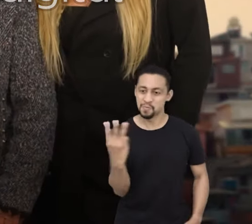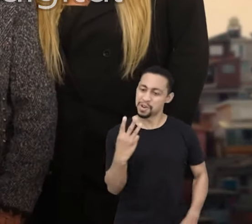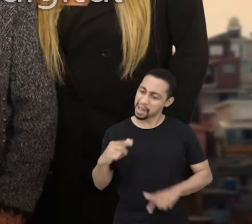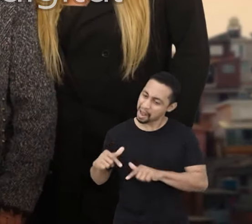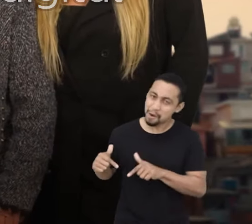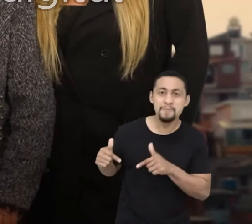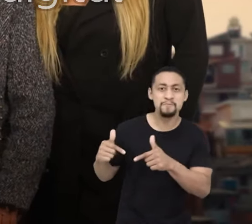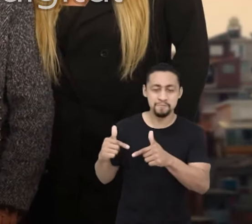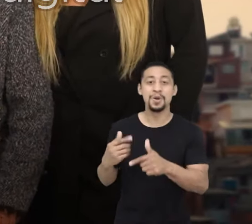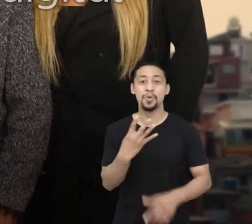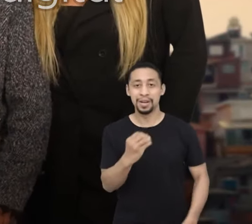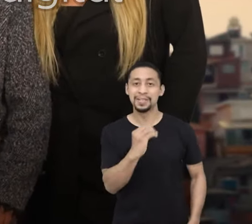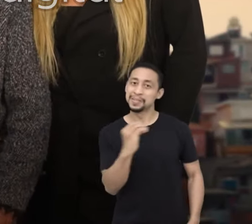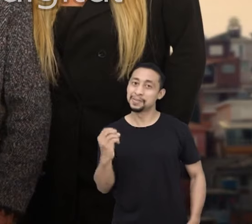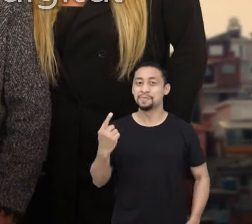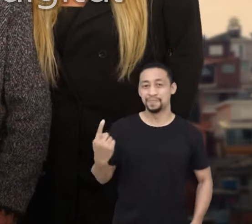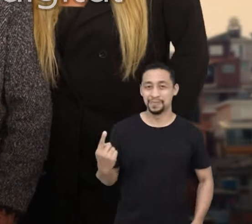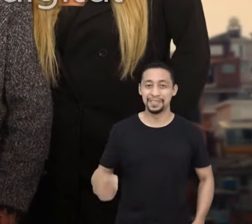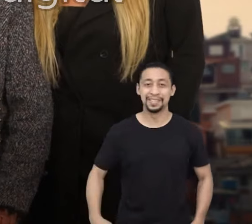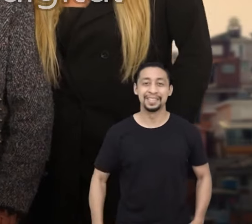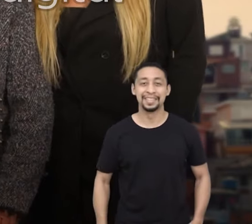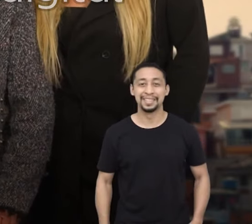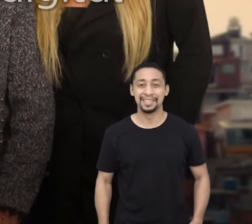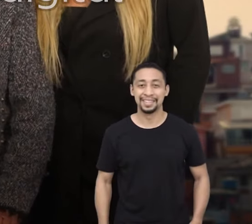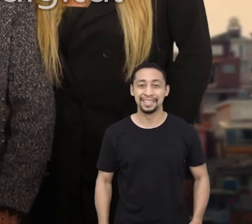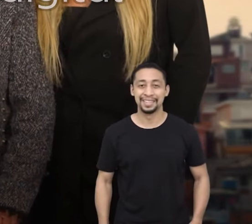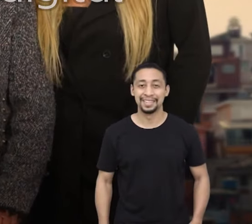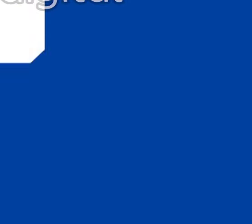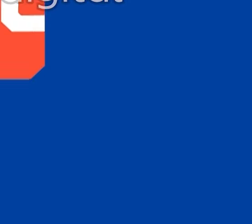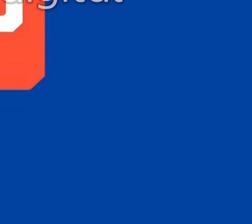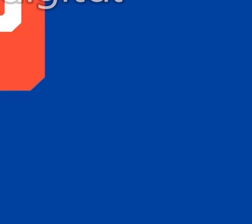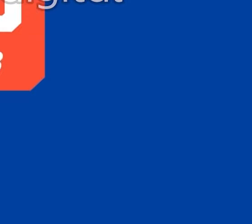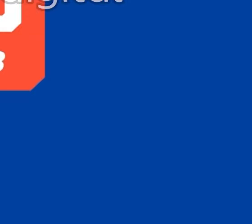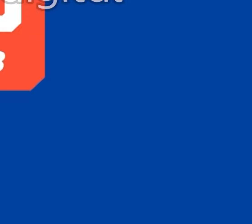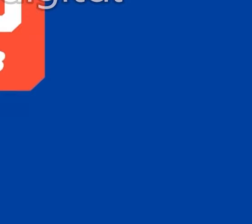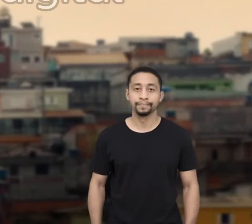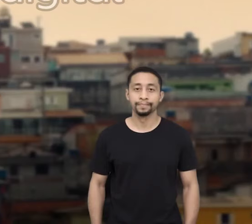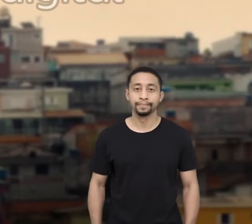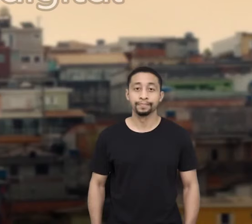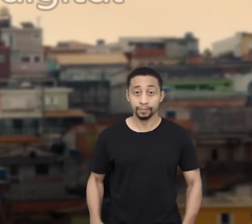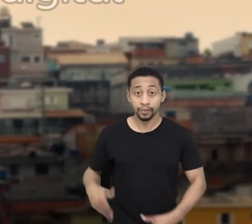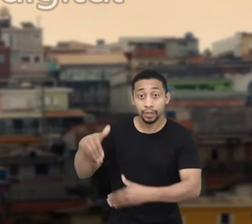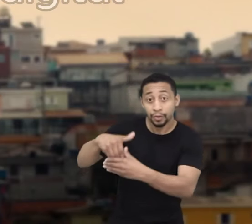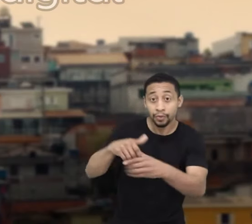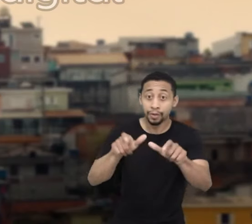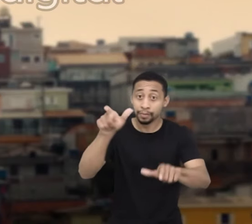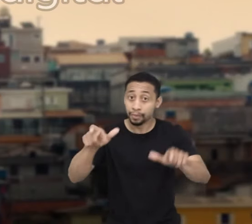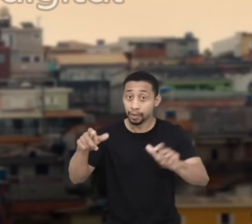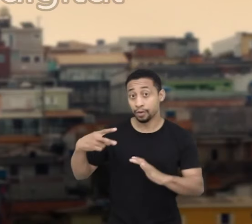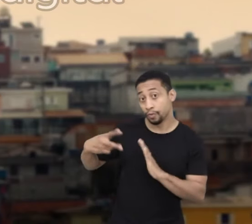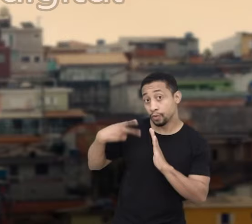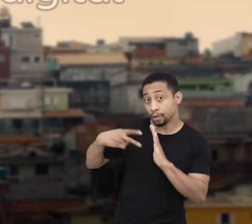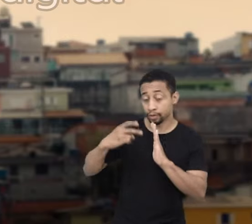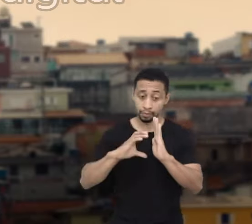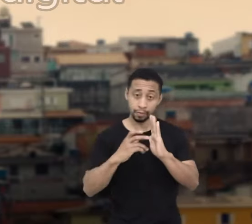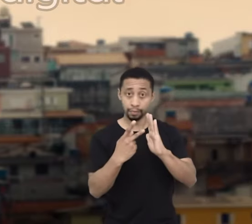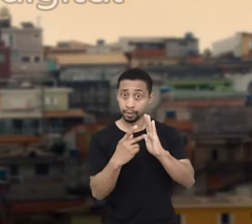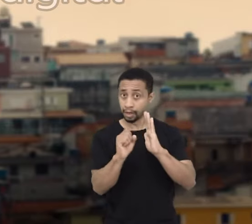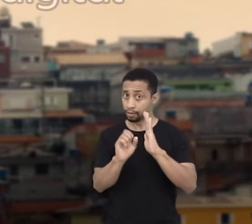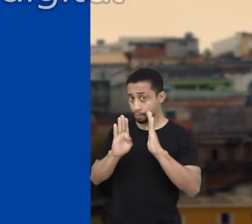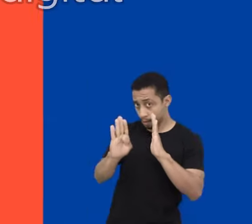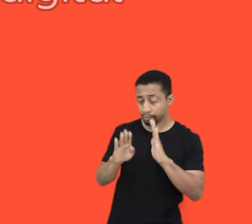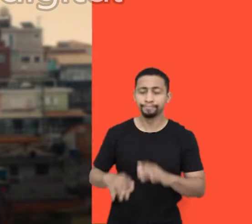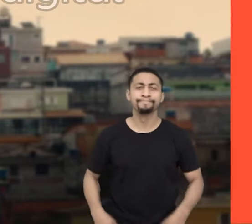Ação Coletiva, 40, 001 e Tabata, 40. Tabata! Vote nos candidatos a vereador do